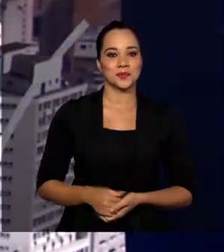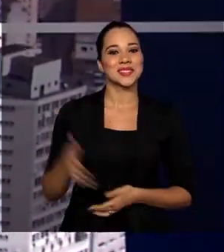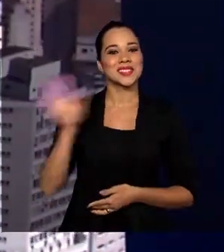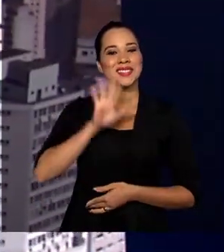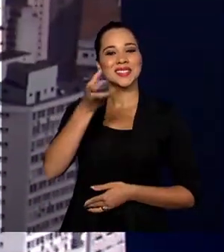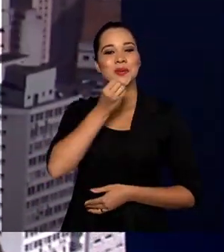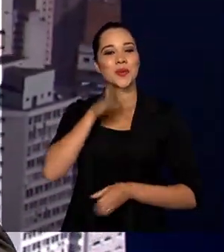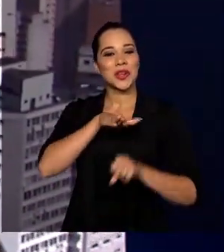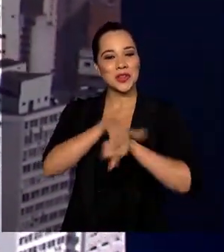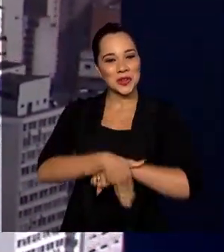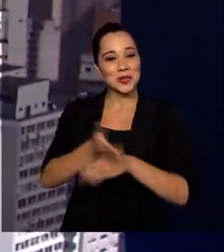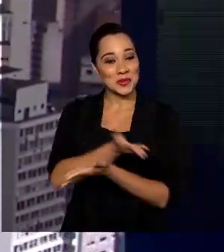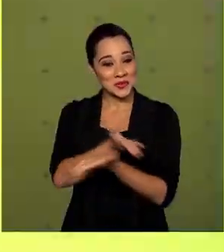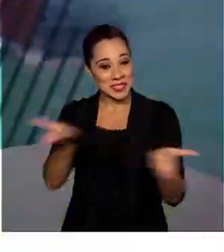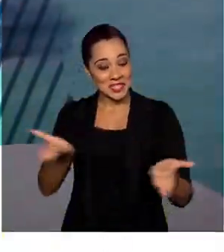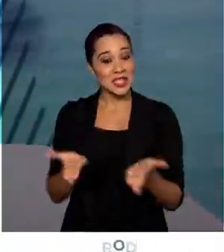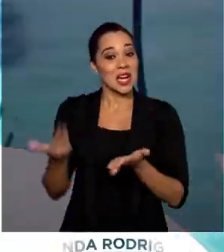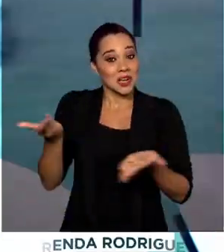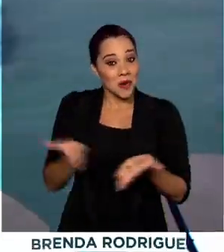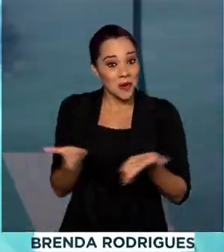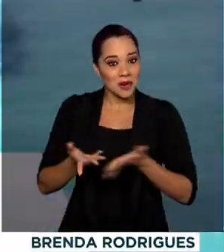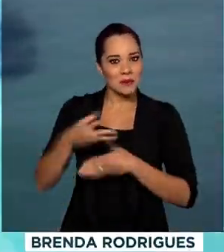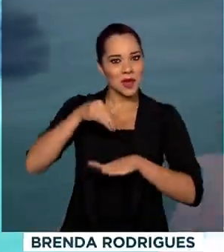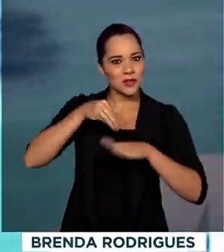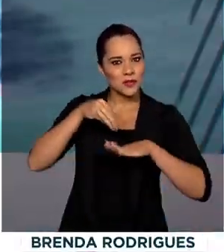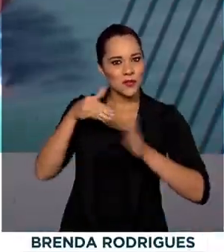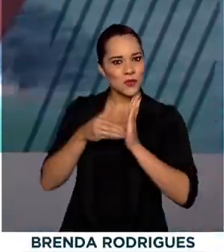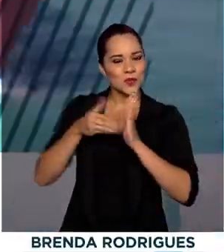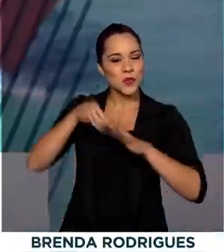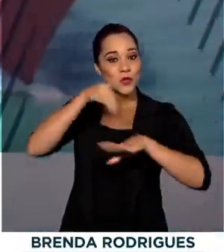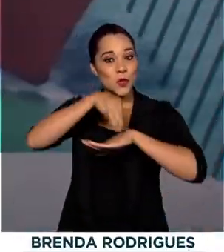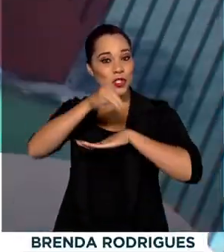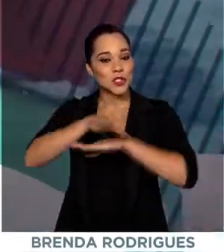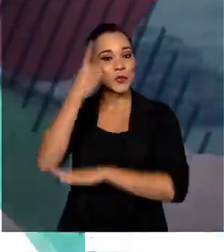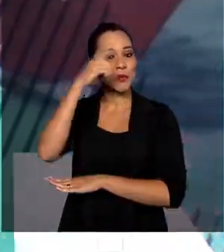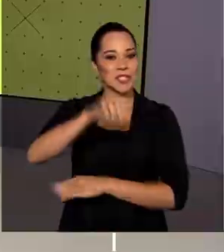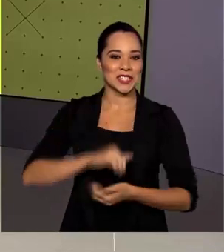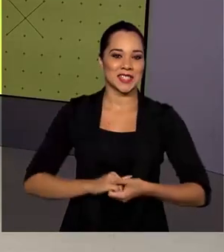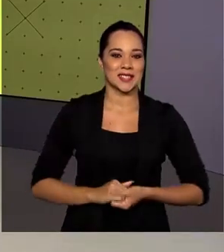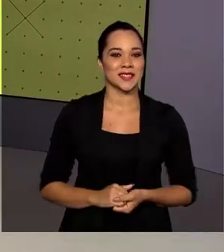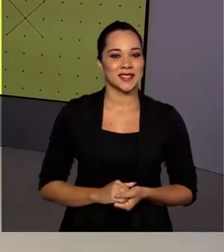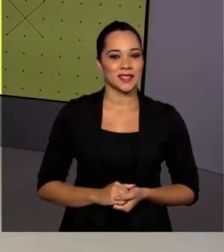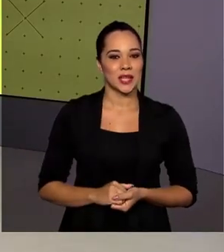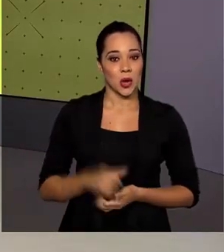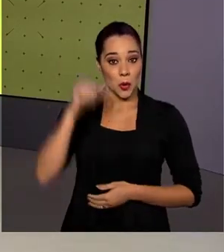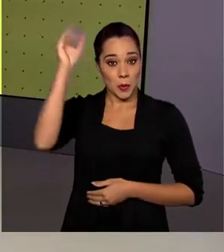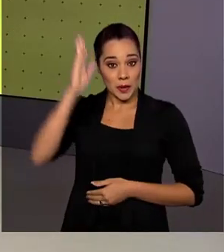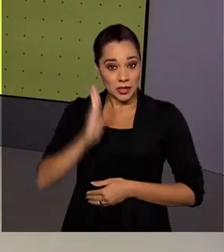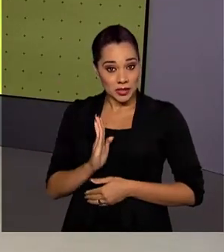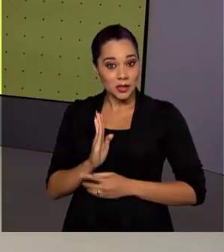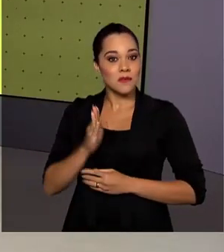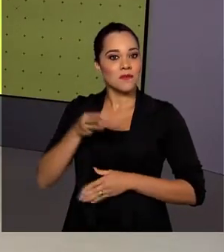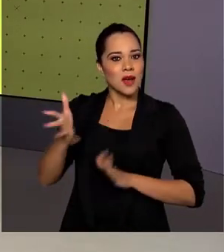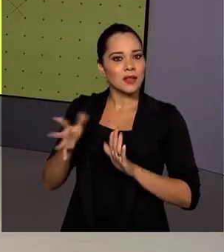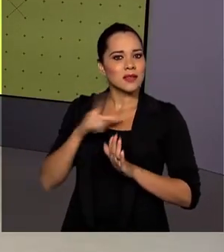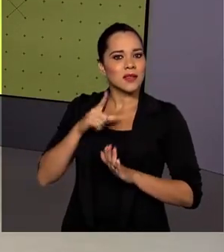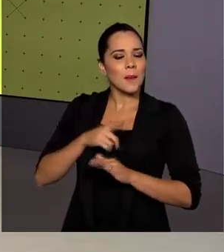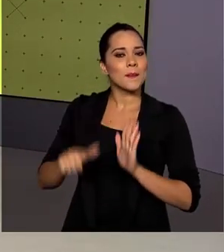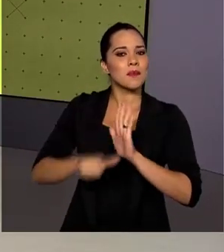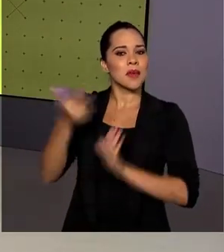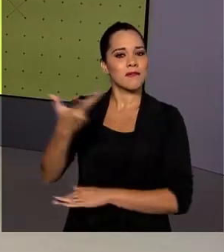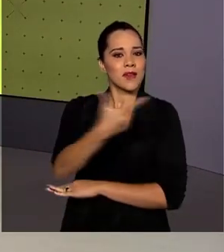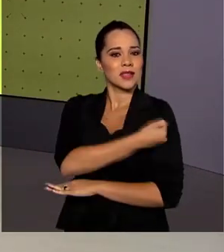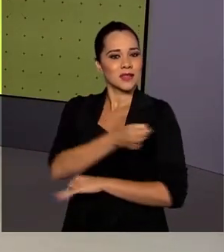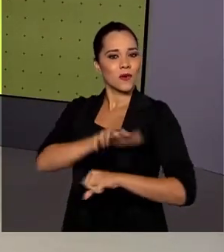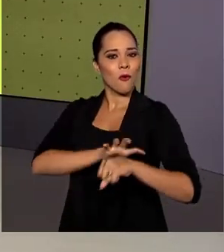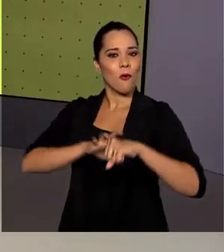Olá, boa noite para você. Estamos de volta com as últimas notícias do dia. O Brasil vai aderir à primeira vacina